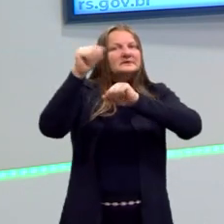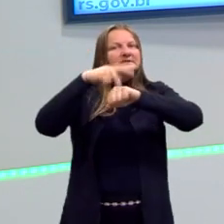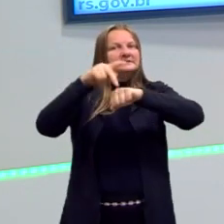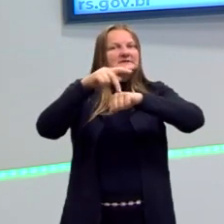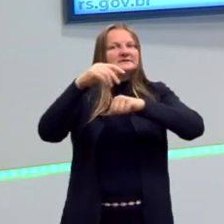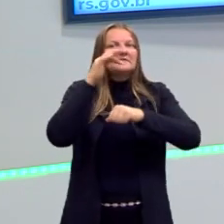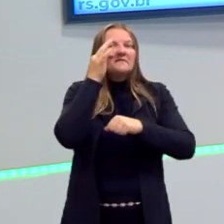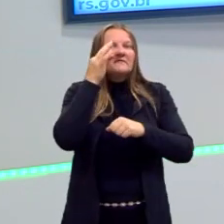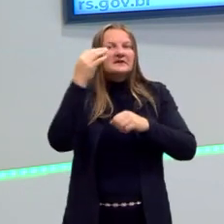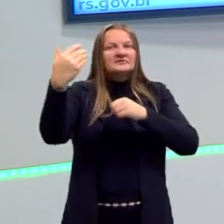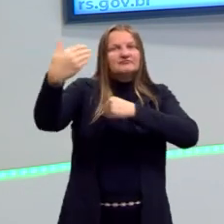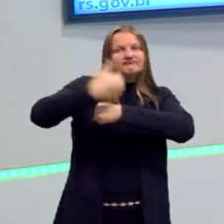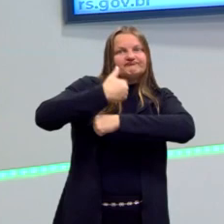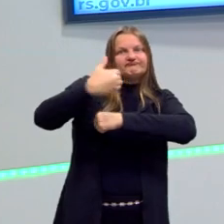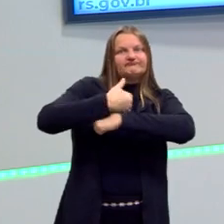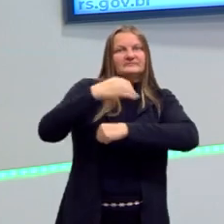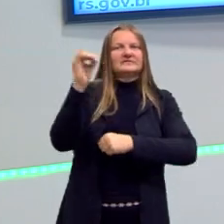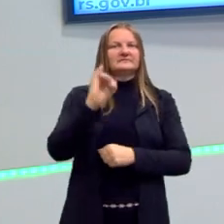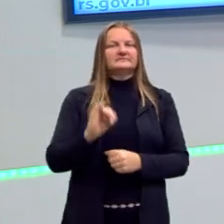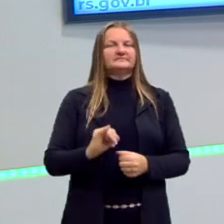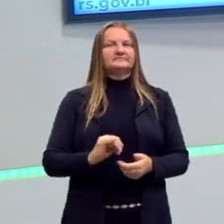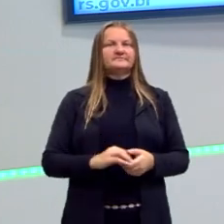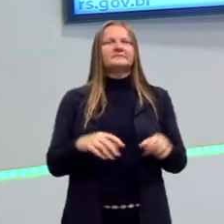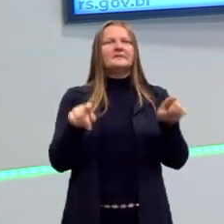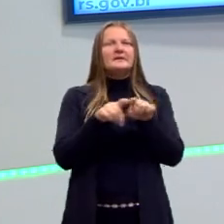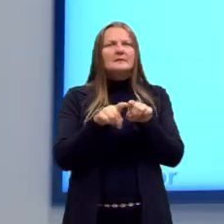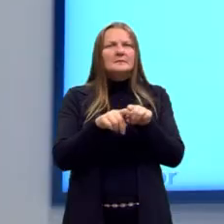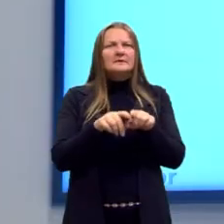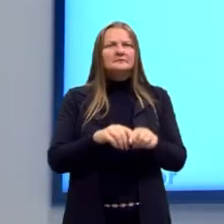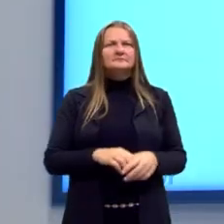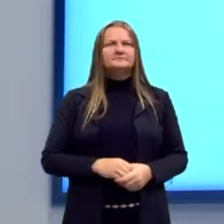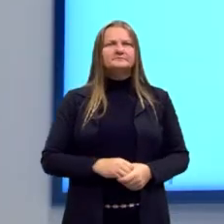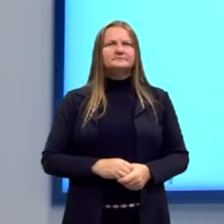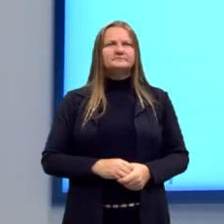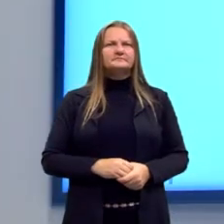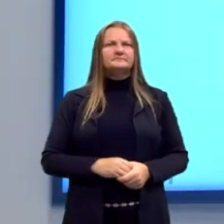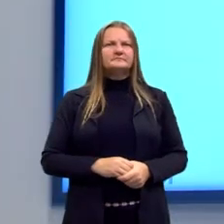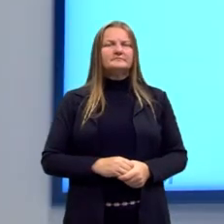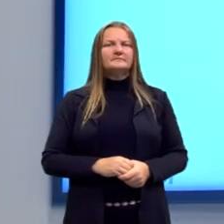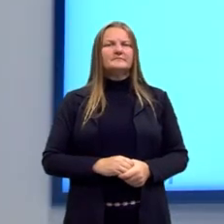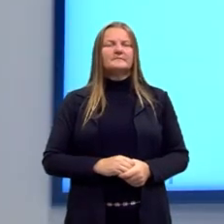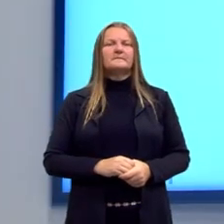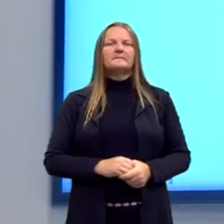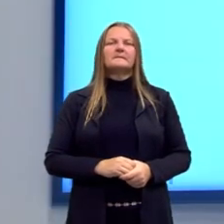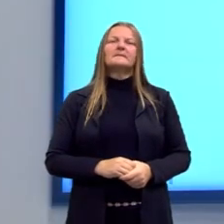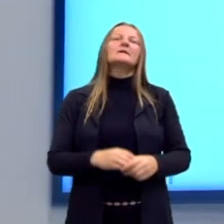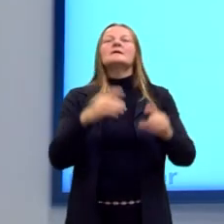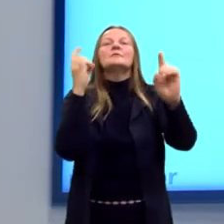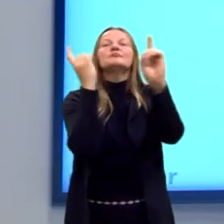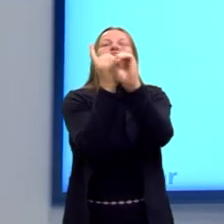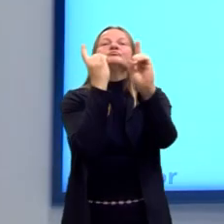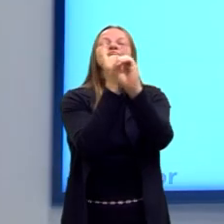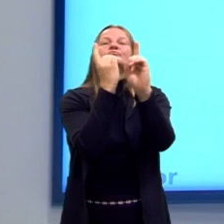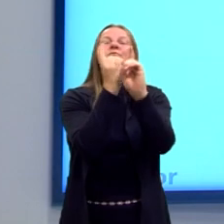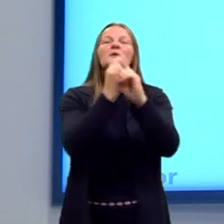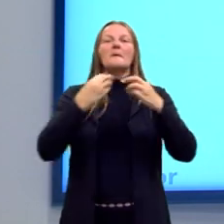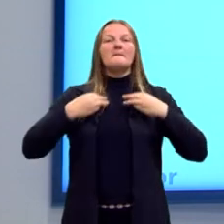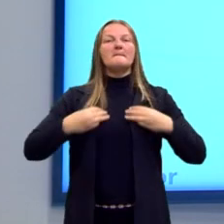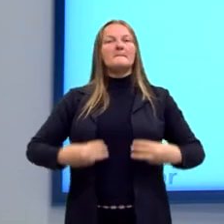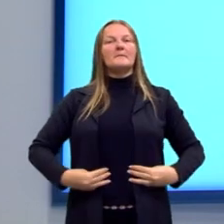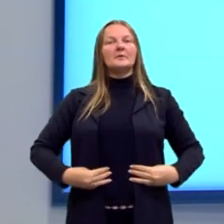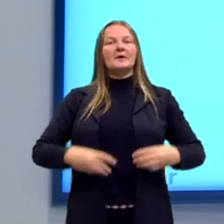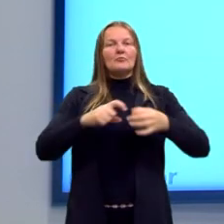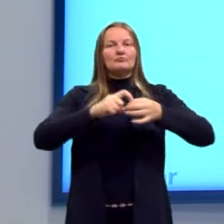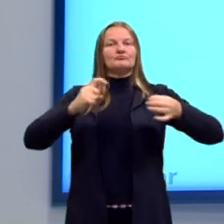França, principalmente em relação à Itália. E o Maquiavel também vai trazer aqui os elementos, que é, ele descola a moral da